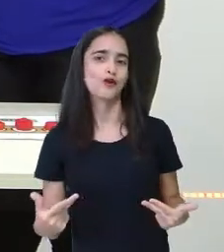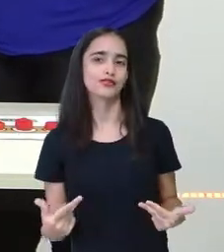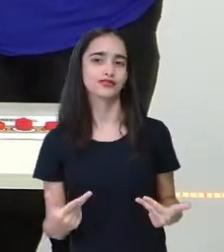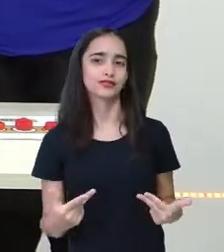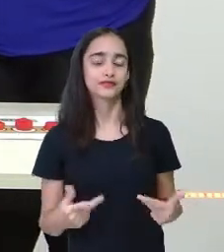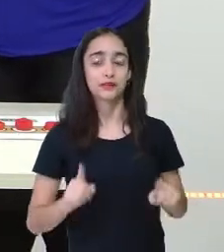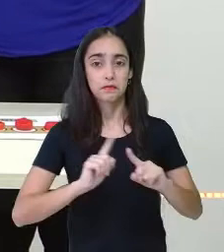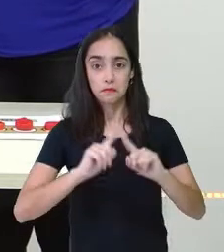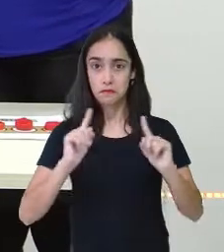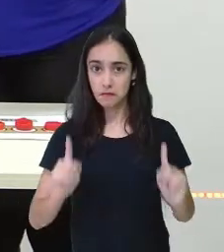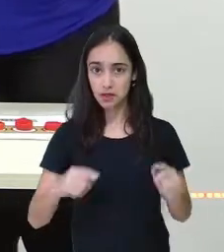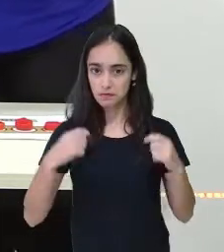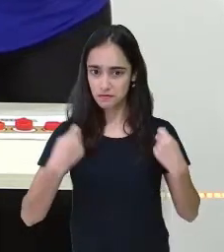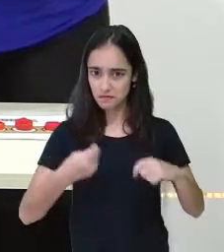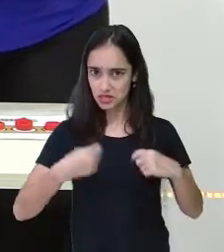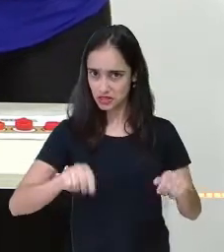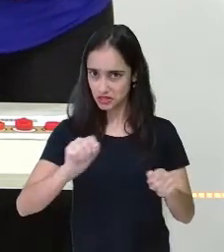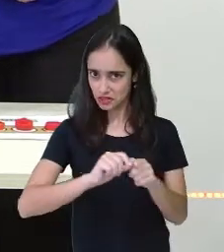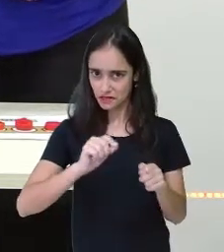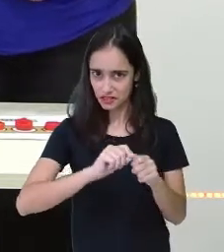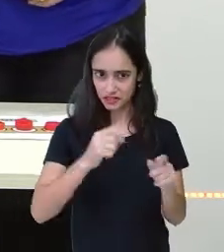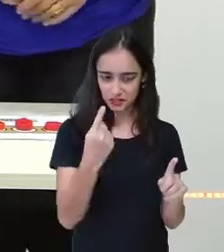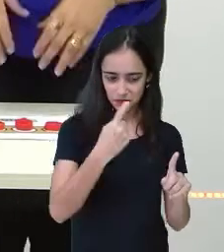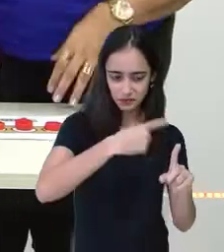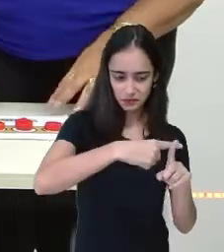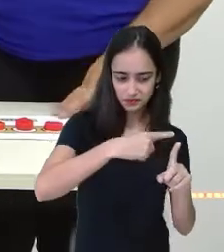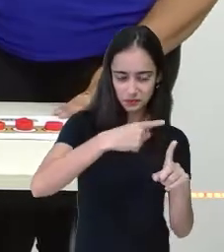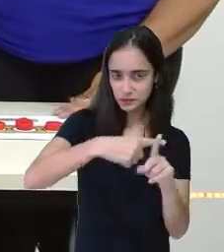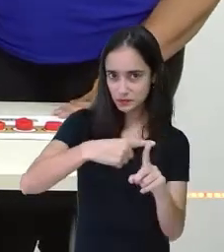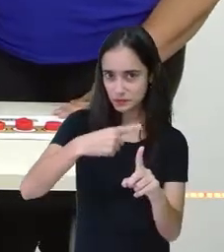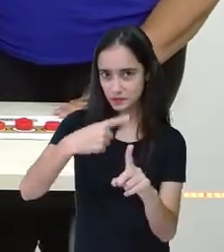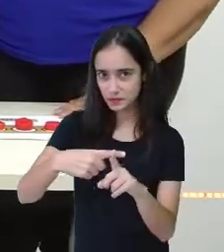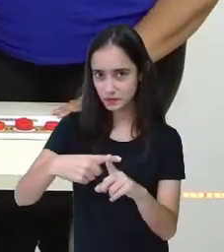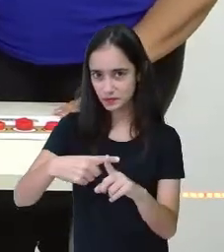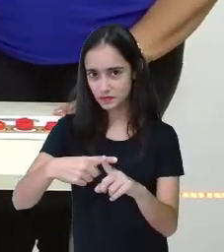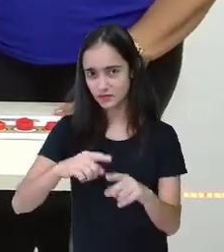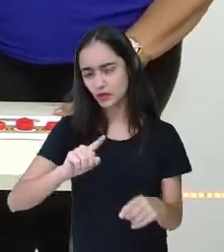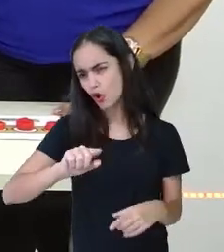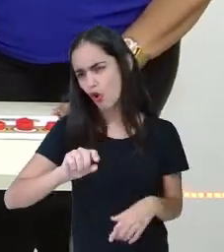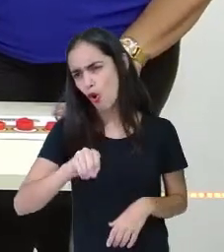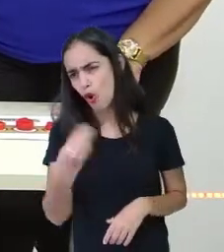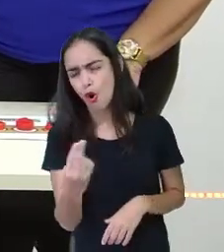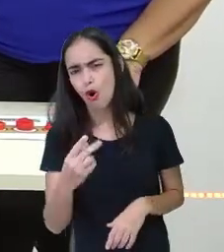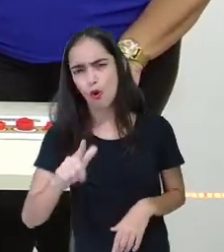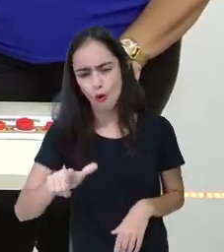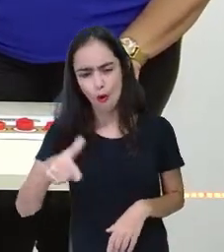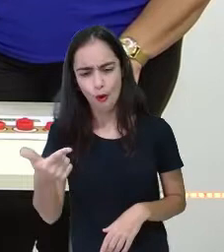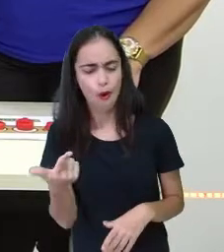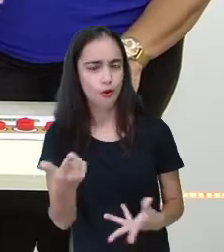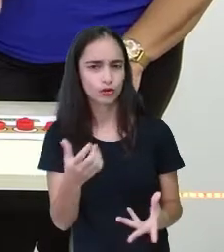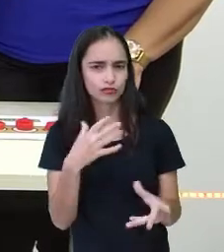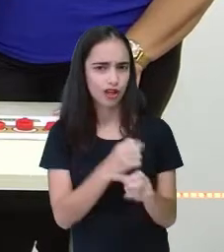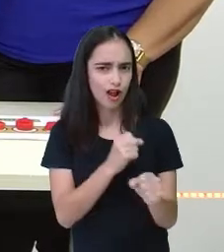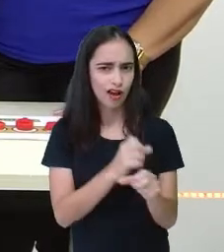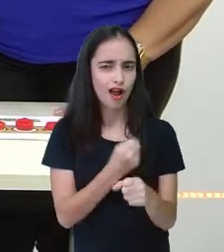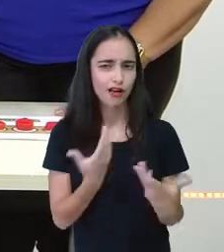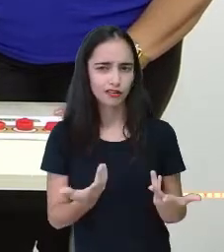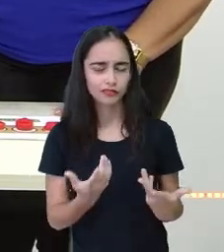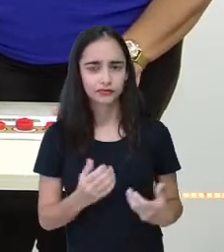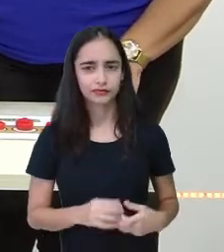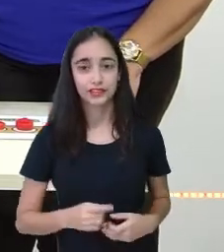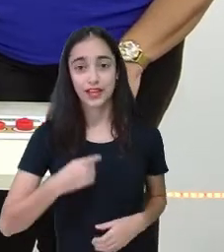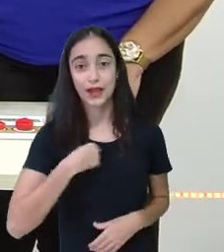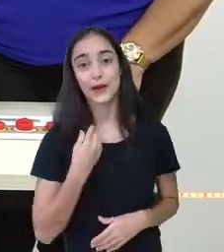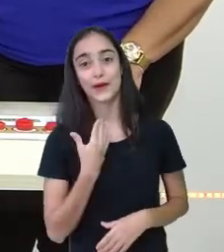faça a soma ou subtração ou outras continhas, né? Quando eu estudava, eu gostava muito de fazer desenho. Eu